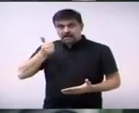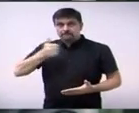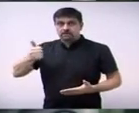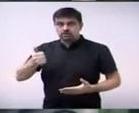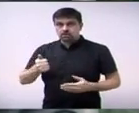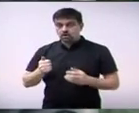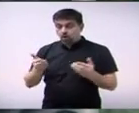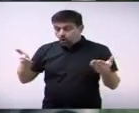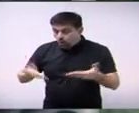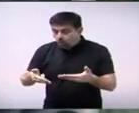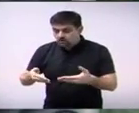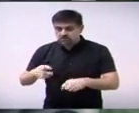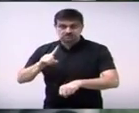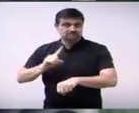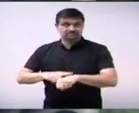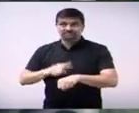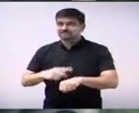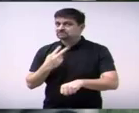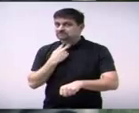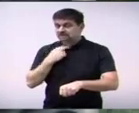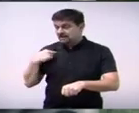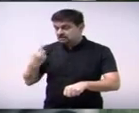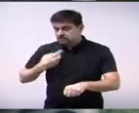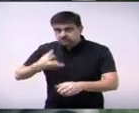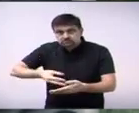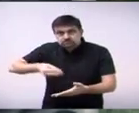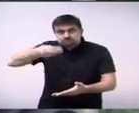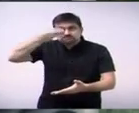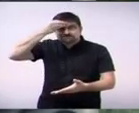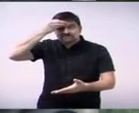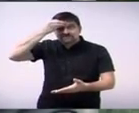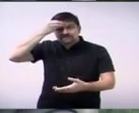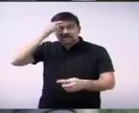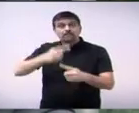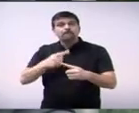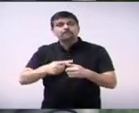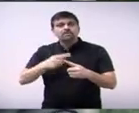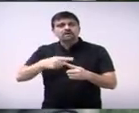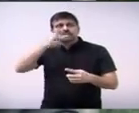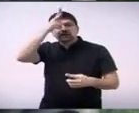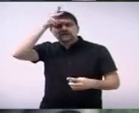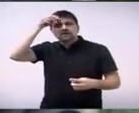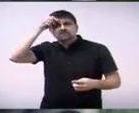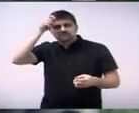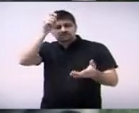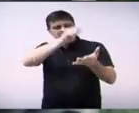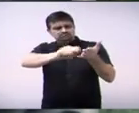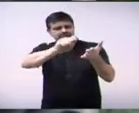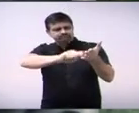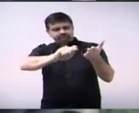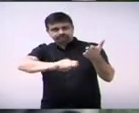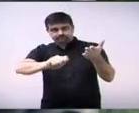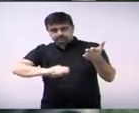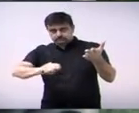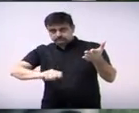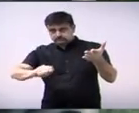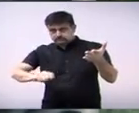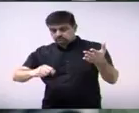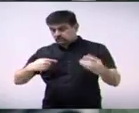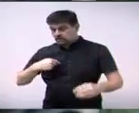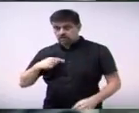sessão de hoje a gente tem um tempo para entender melhor a justificativa do executivo não quero fazer